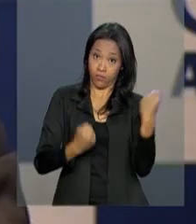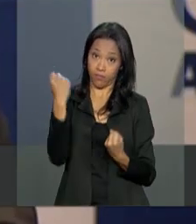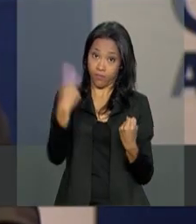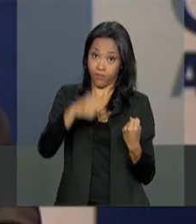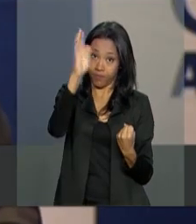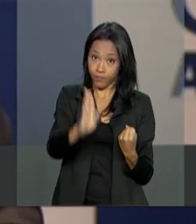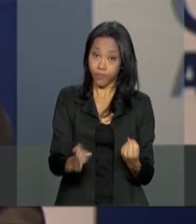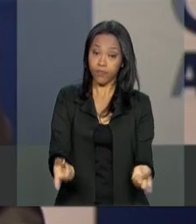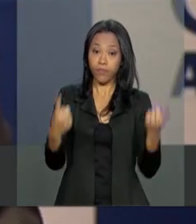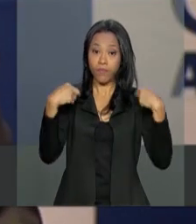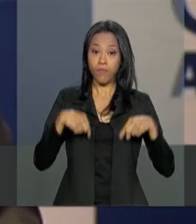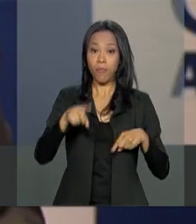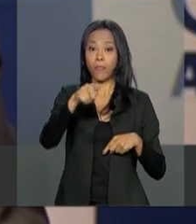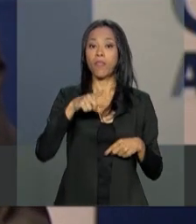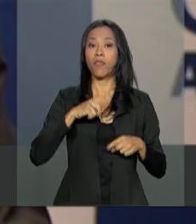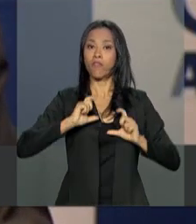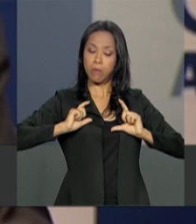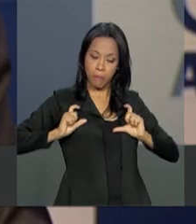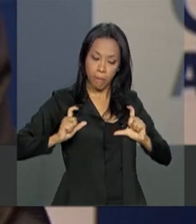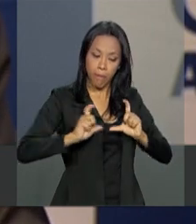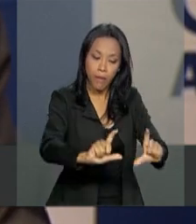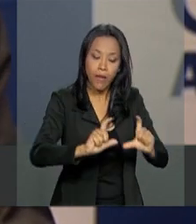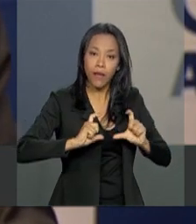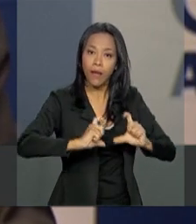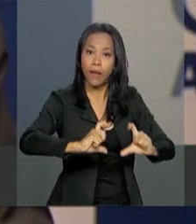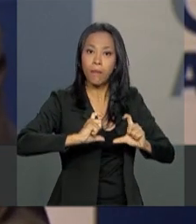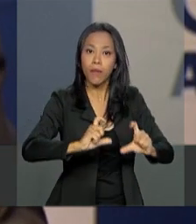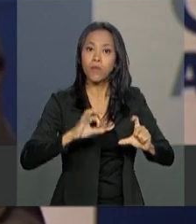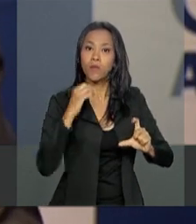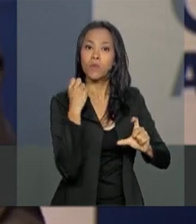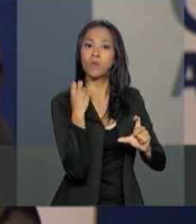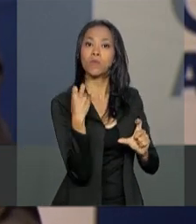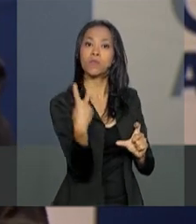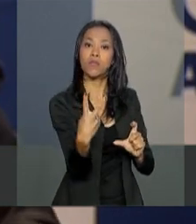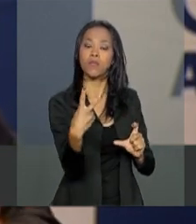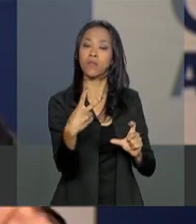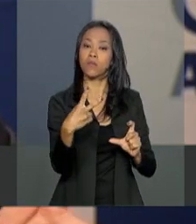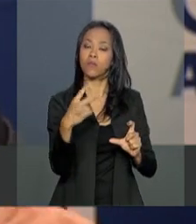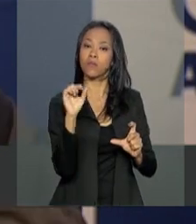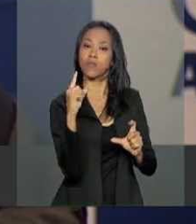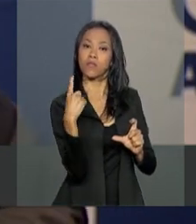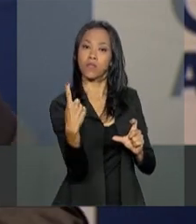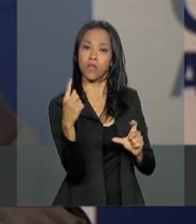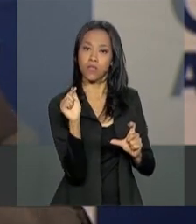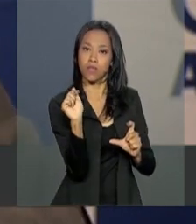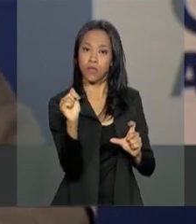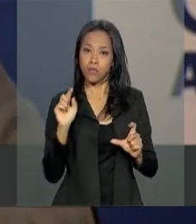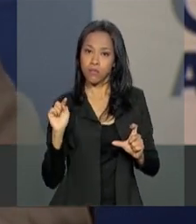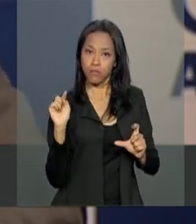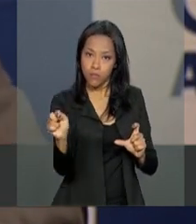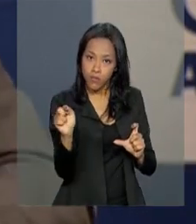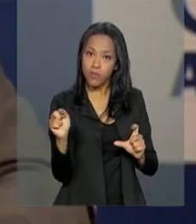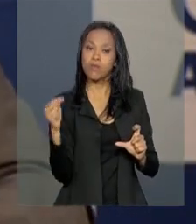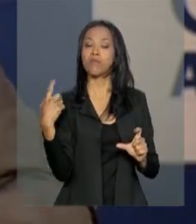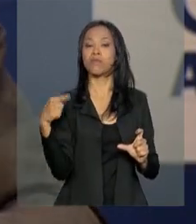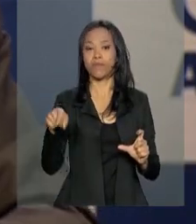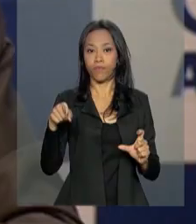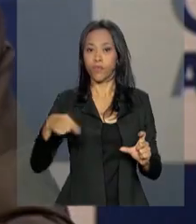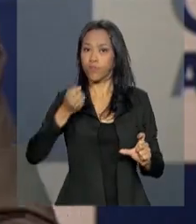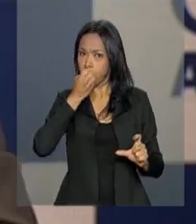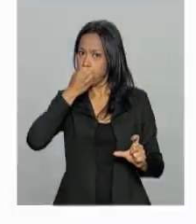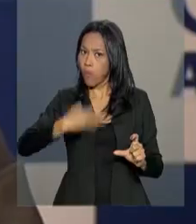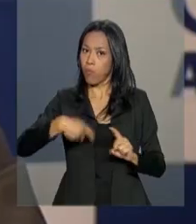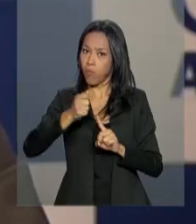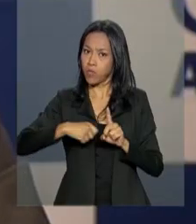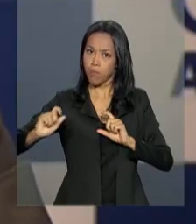emplacamento de 217.500 unidades emplacados. Foi um mês bom.